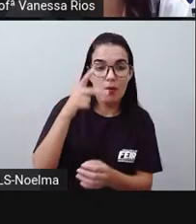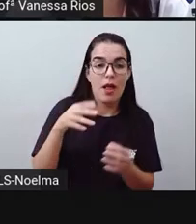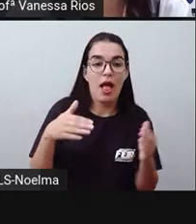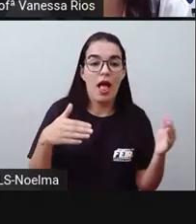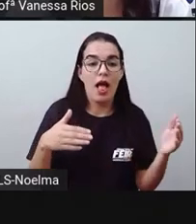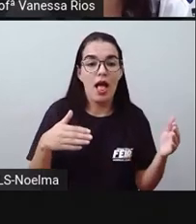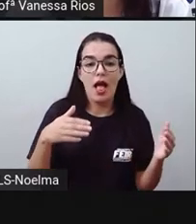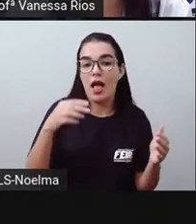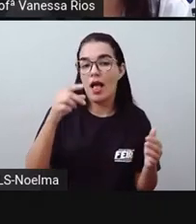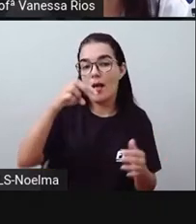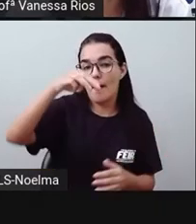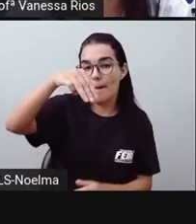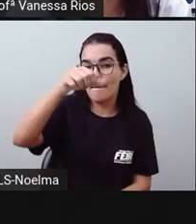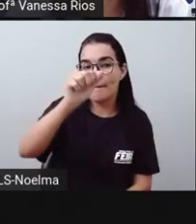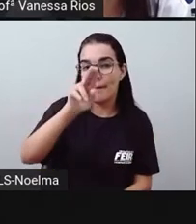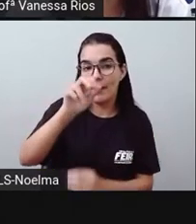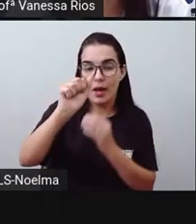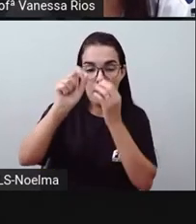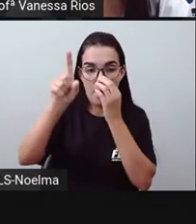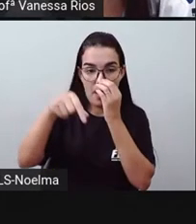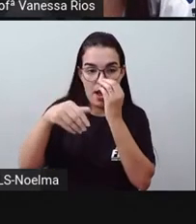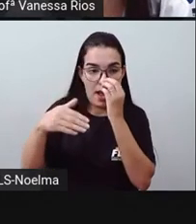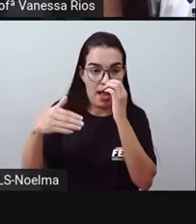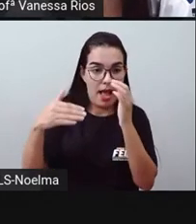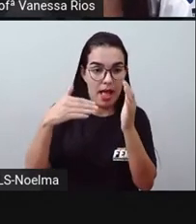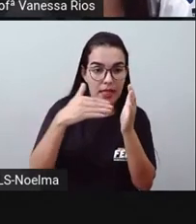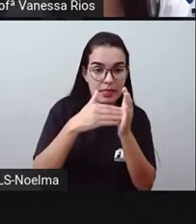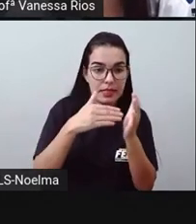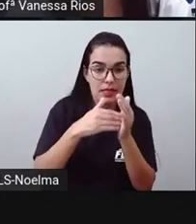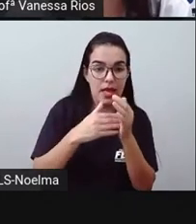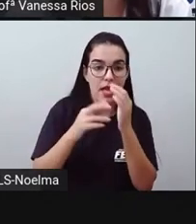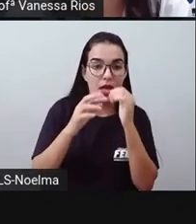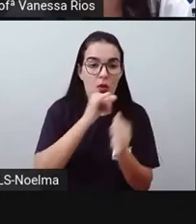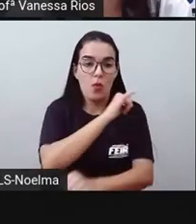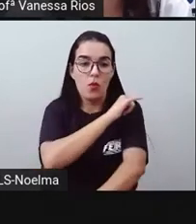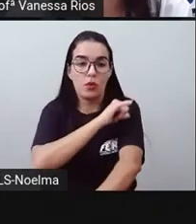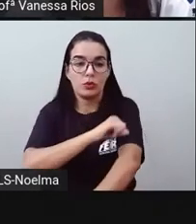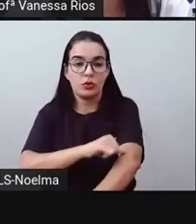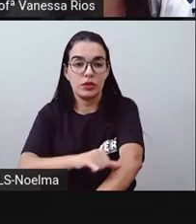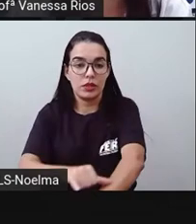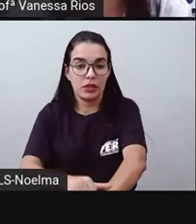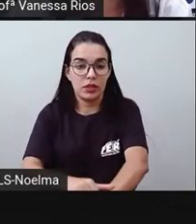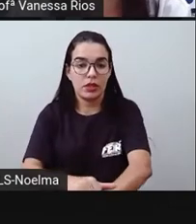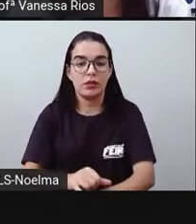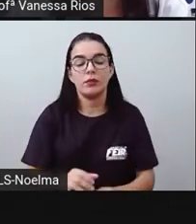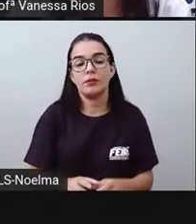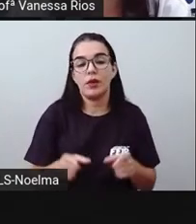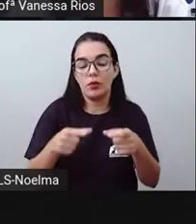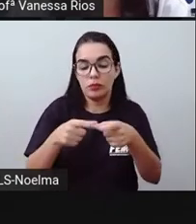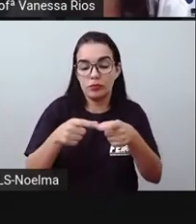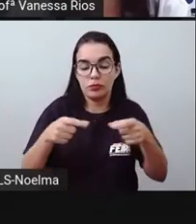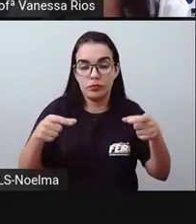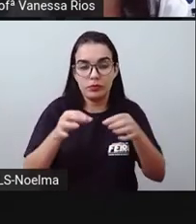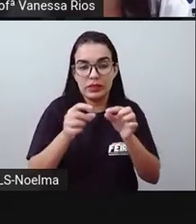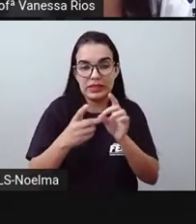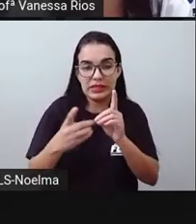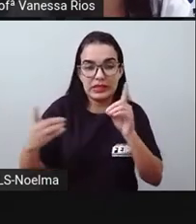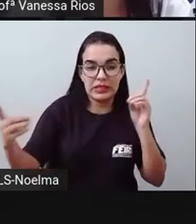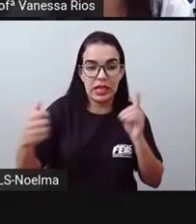,5 quilômetros. Mais tarde, ela foi prolongada, chegando a 15